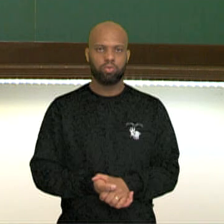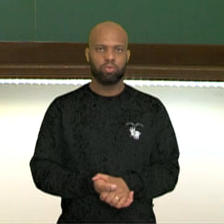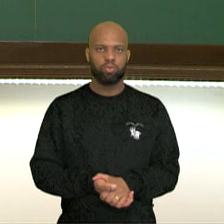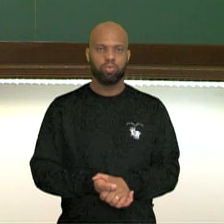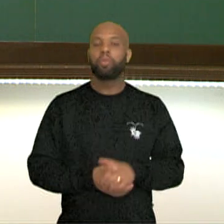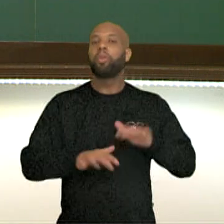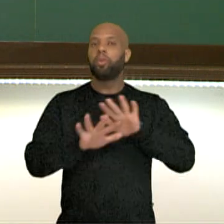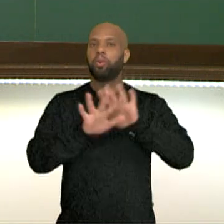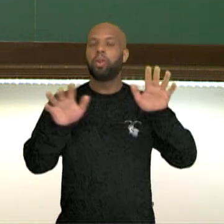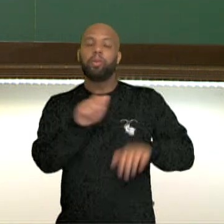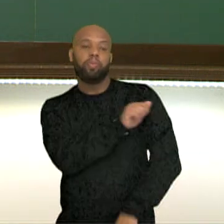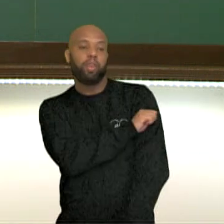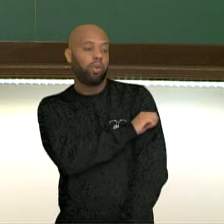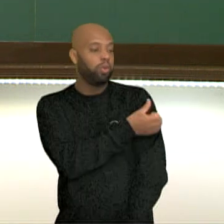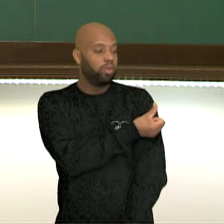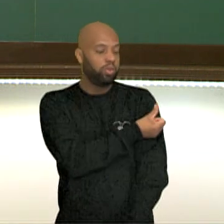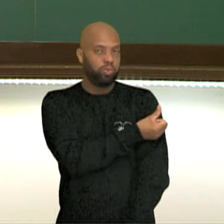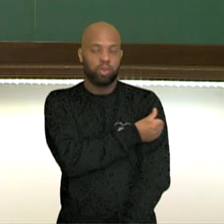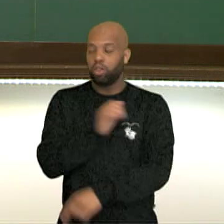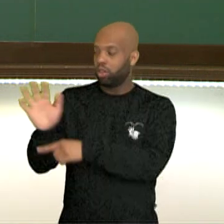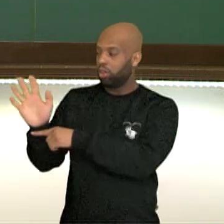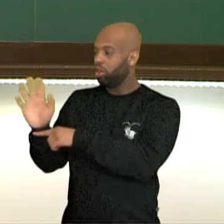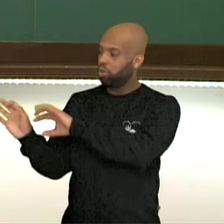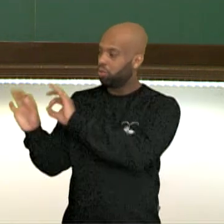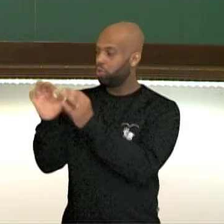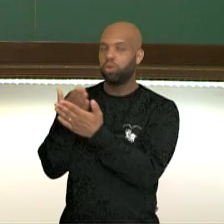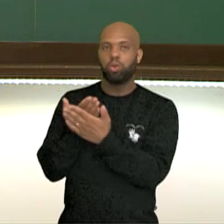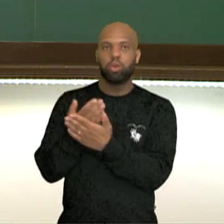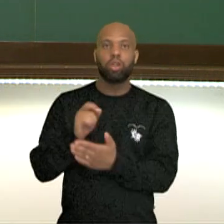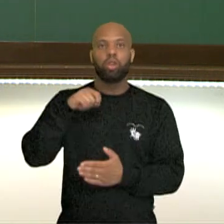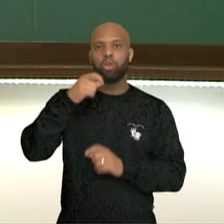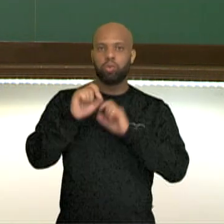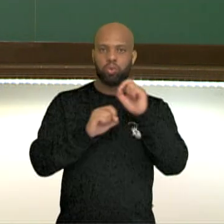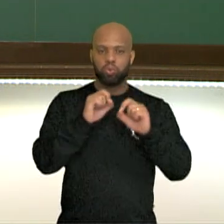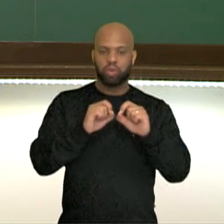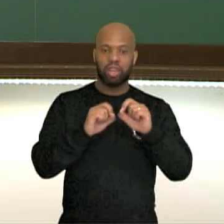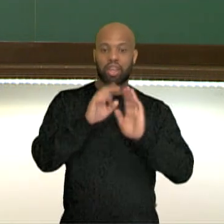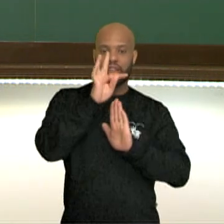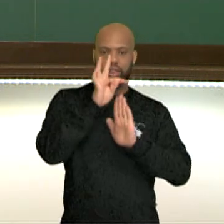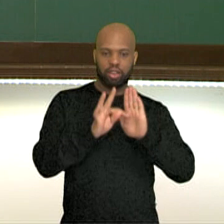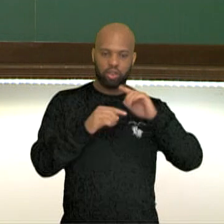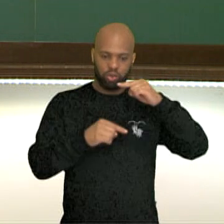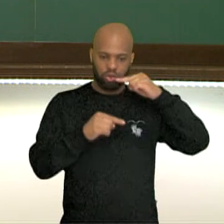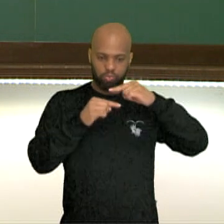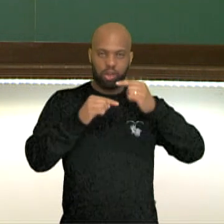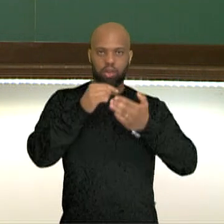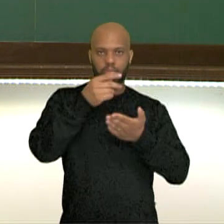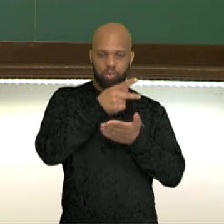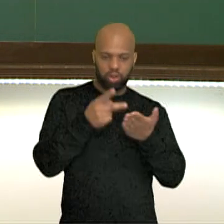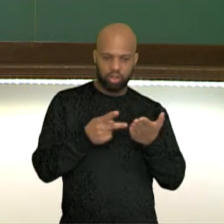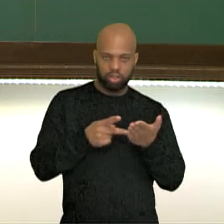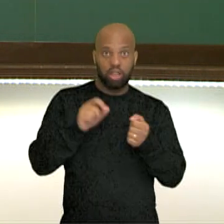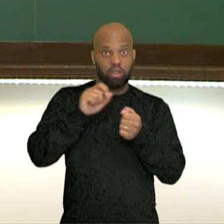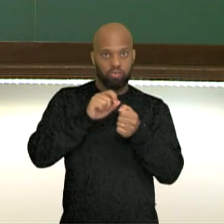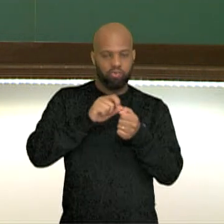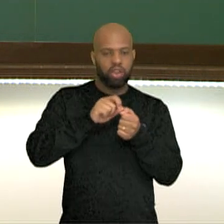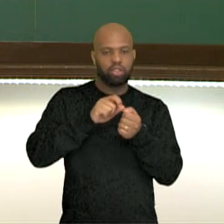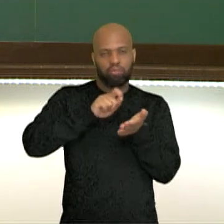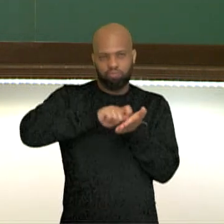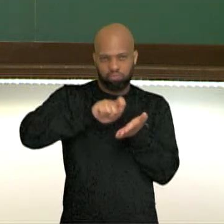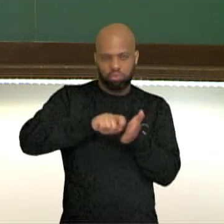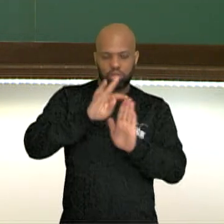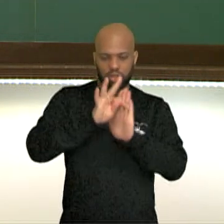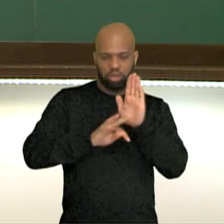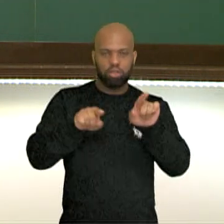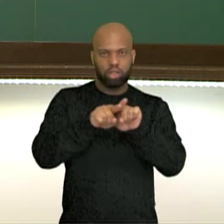Olá estudantes do sexto ano, nesse vídeo vamos falar sobre classificado poético produção de texto. Vamos entender melhor